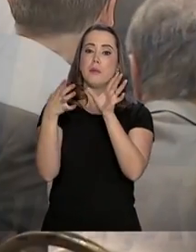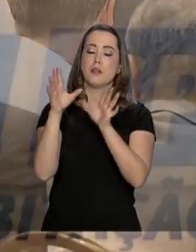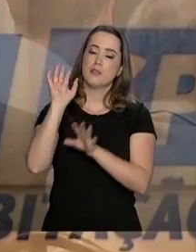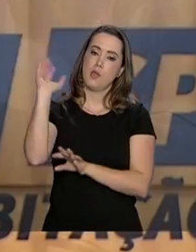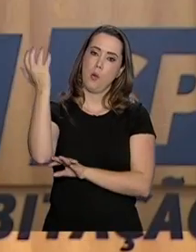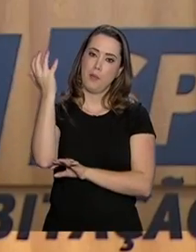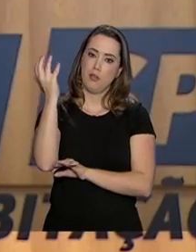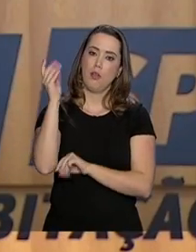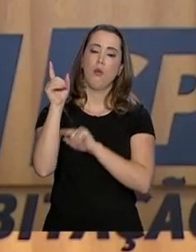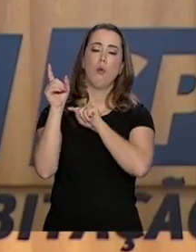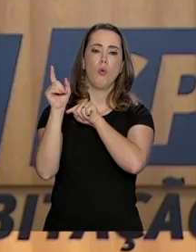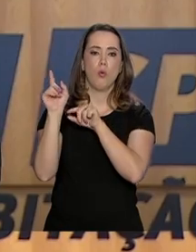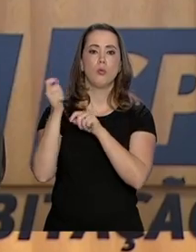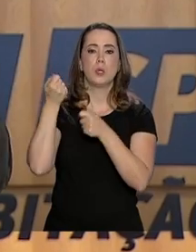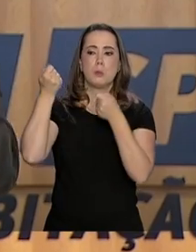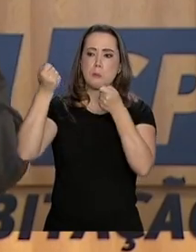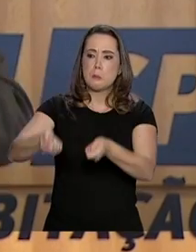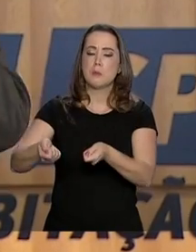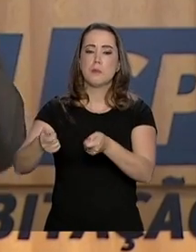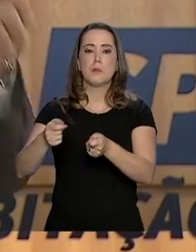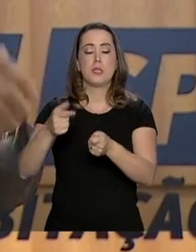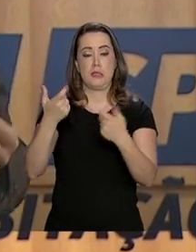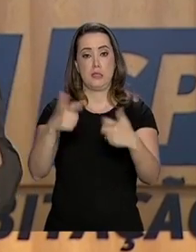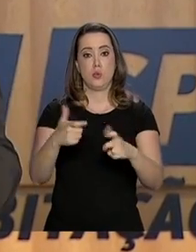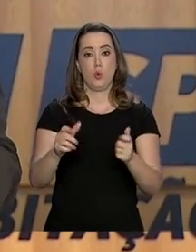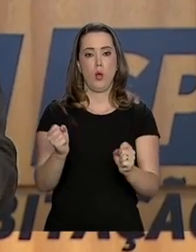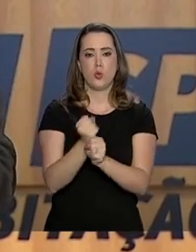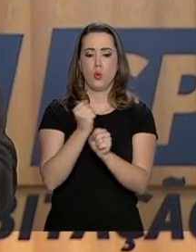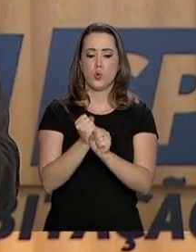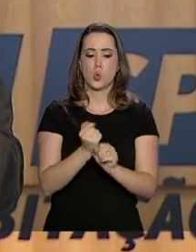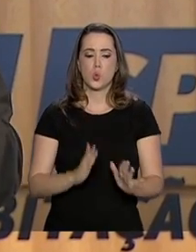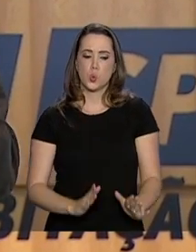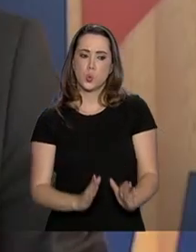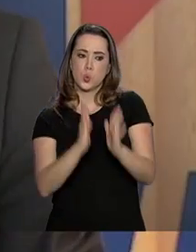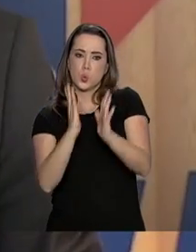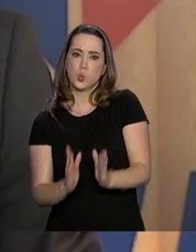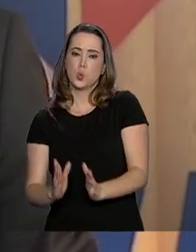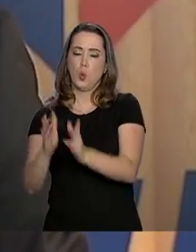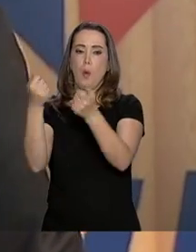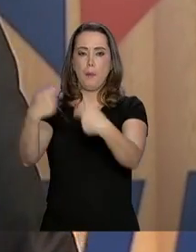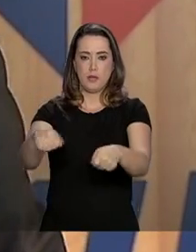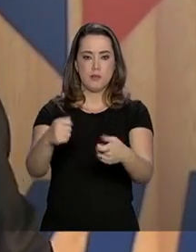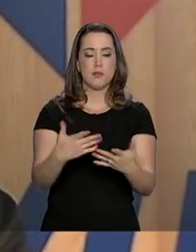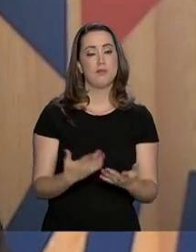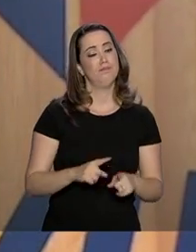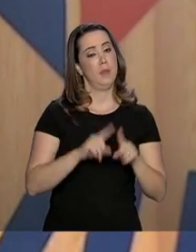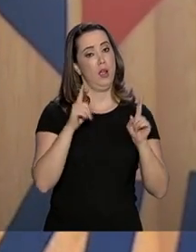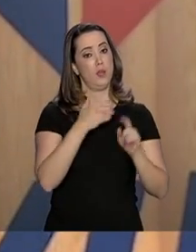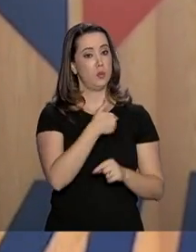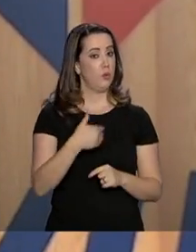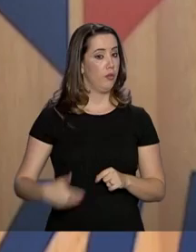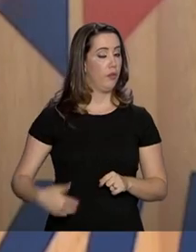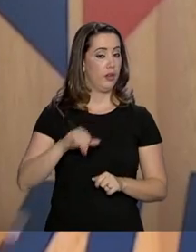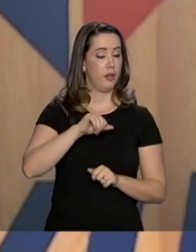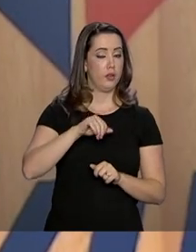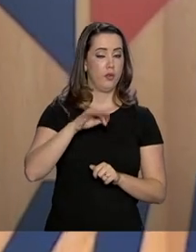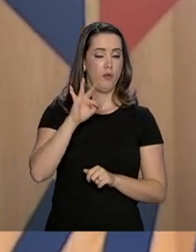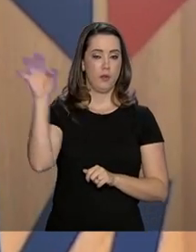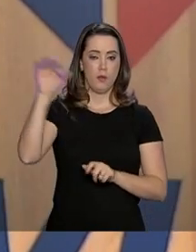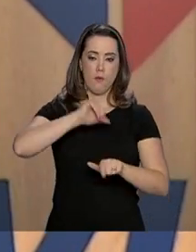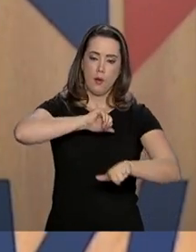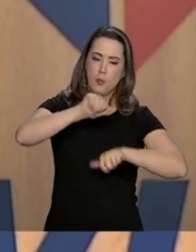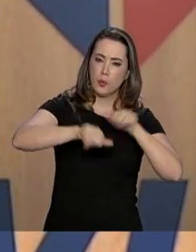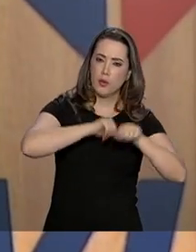ambiental imposto aos empreendimentos imobiliários. O governo federal deve propor alterações na lei geral de licenciamento